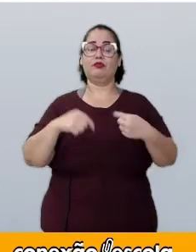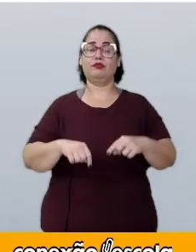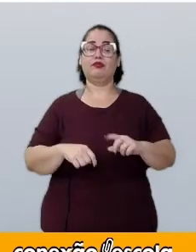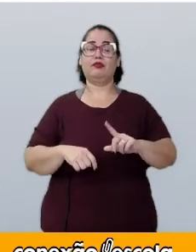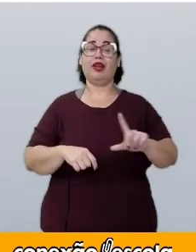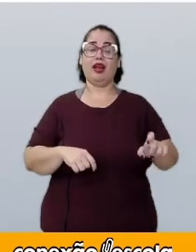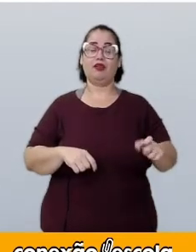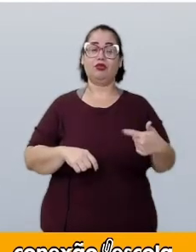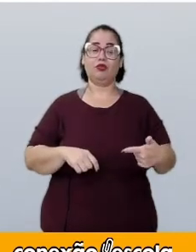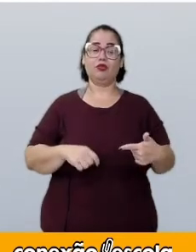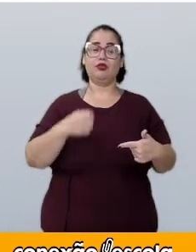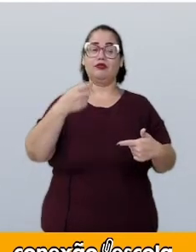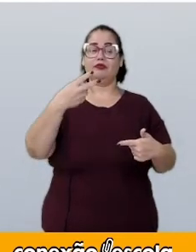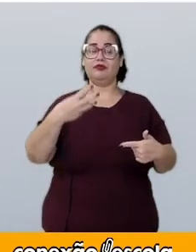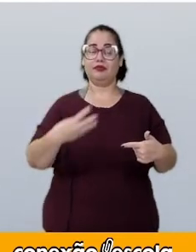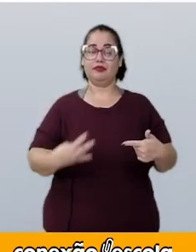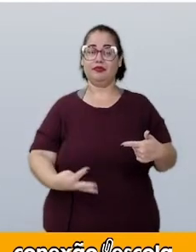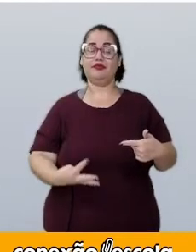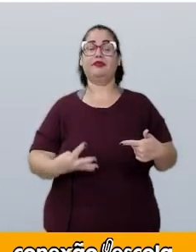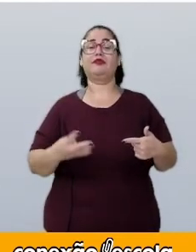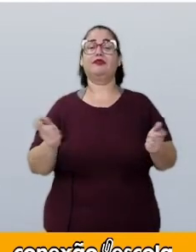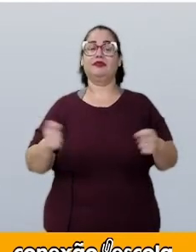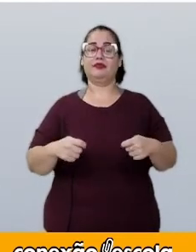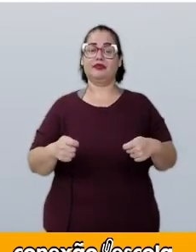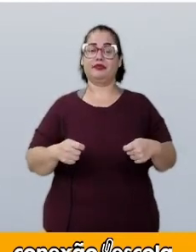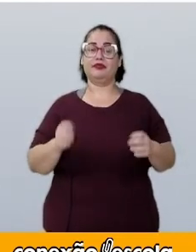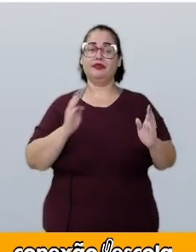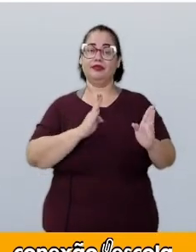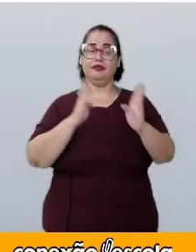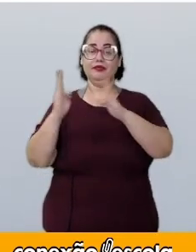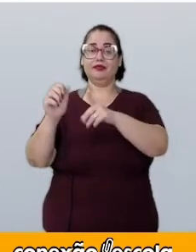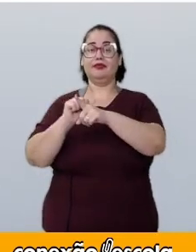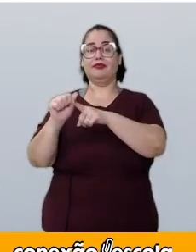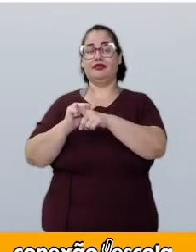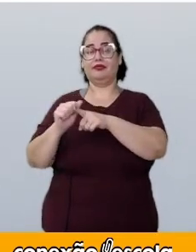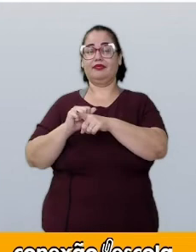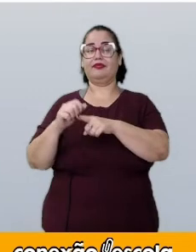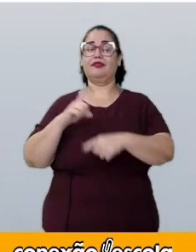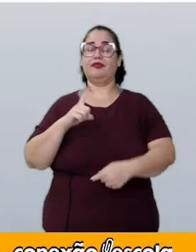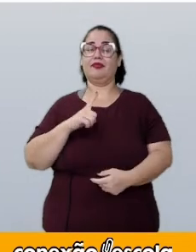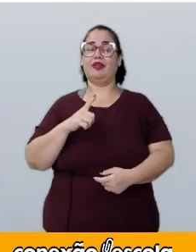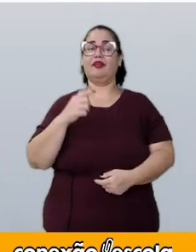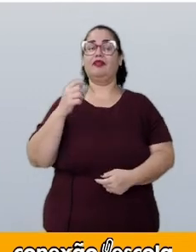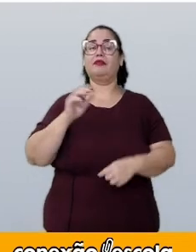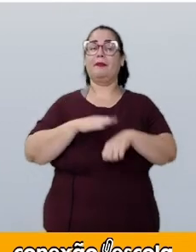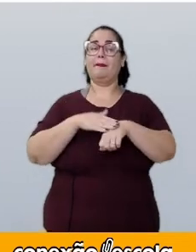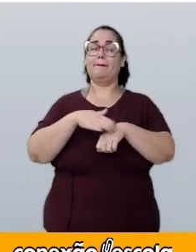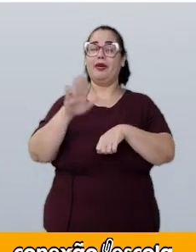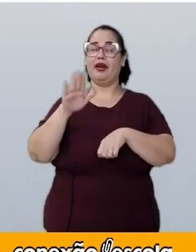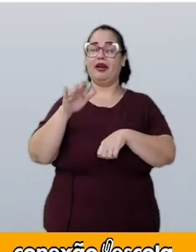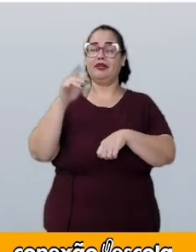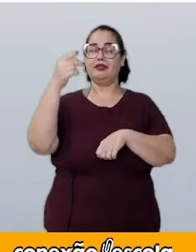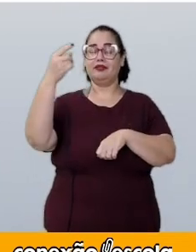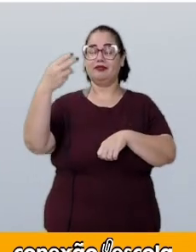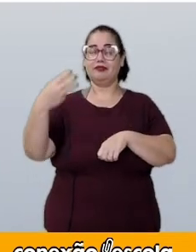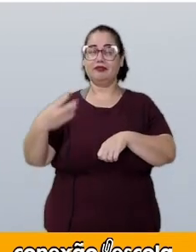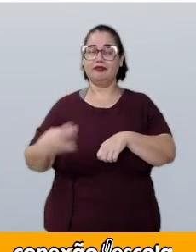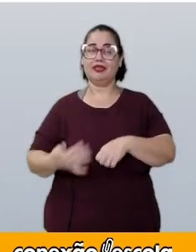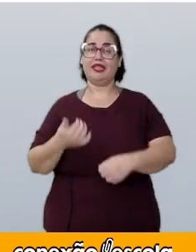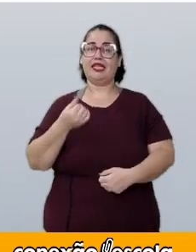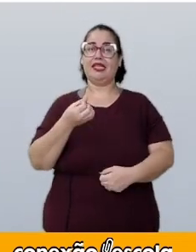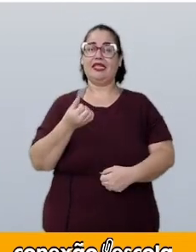possibilidades para a calça 2. Já com o sapato, eu tenho mais 16